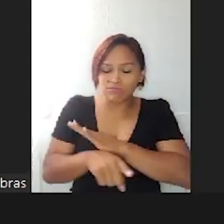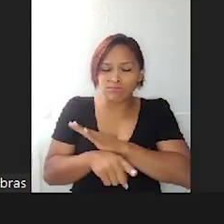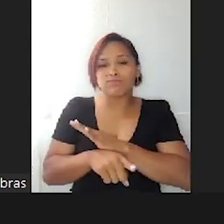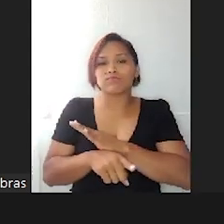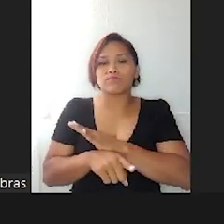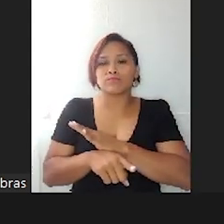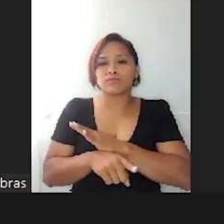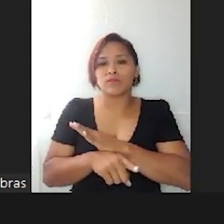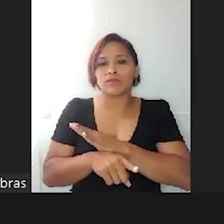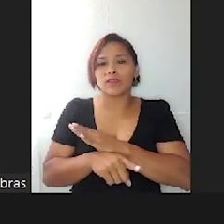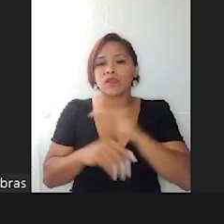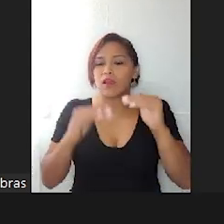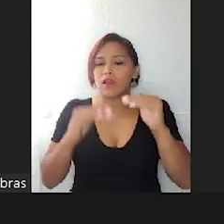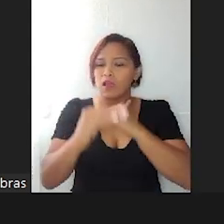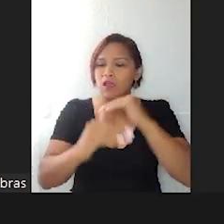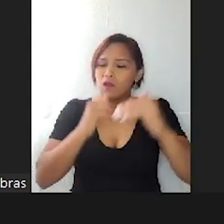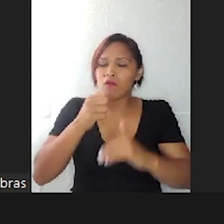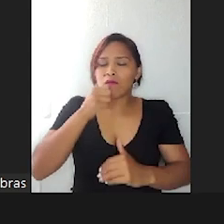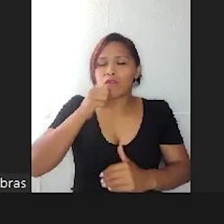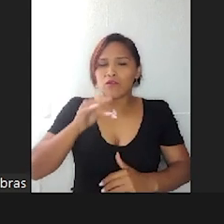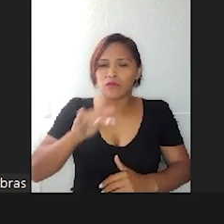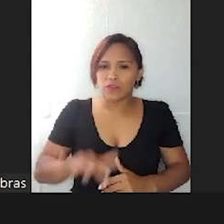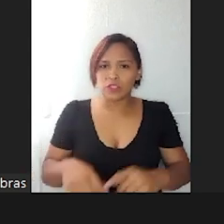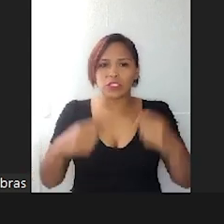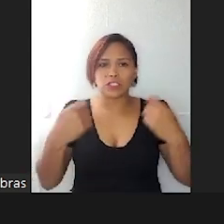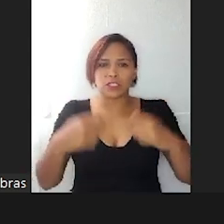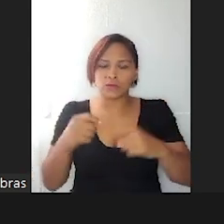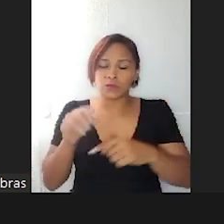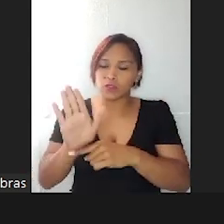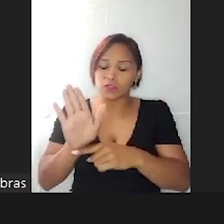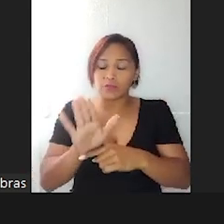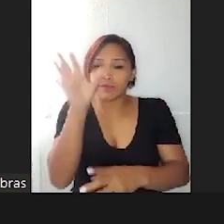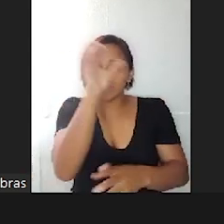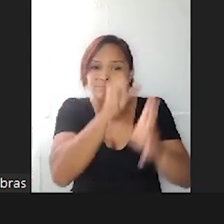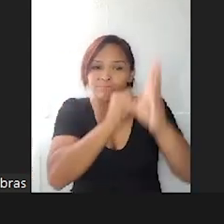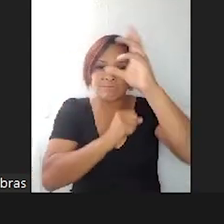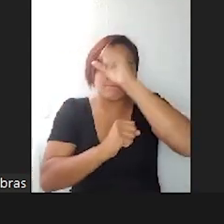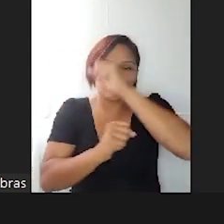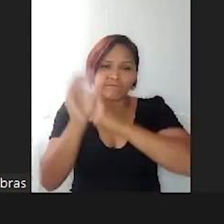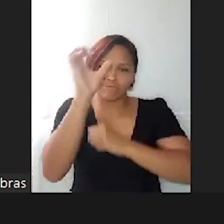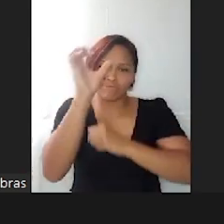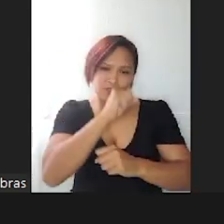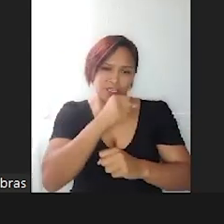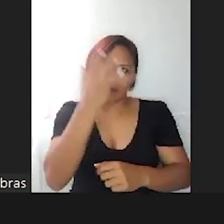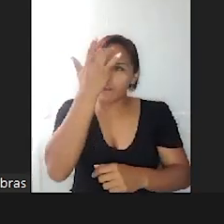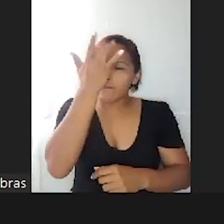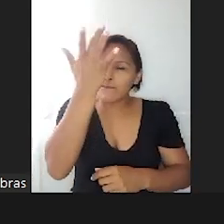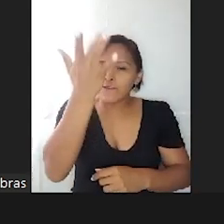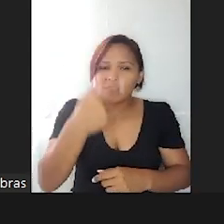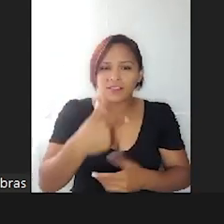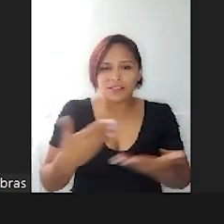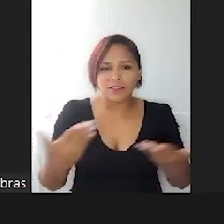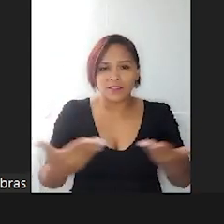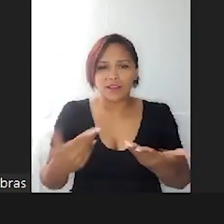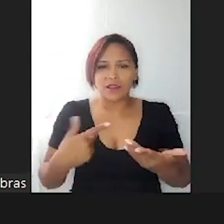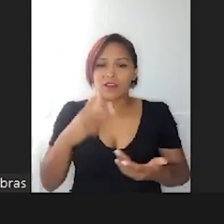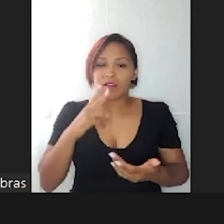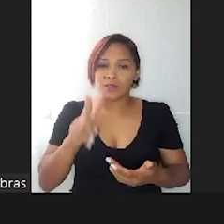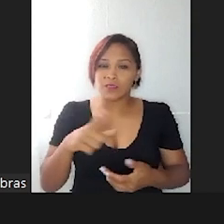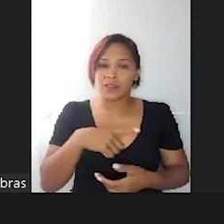nesse desenvolvimento infantil, nessas necessidades, a gente vai aprendendo. Eu acho que até vocês já tiveram aqui